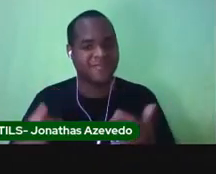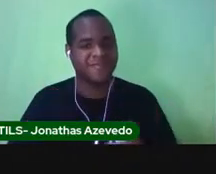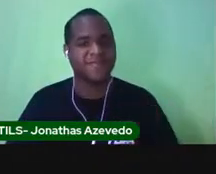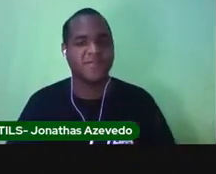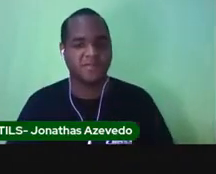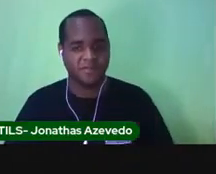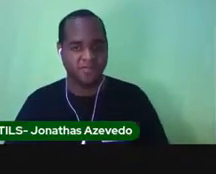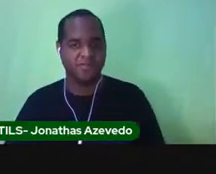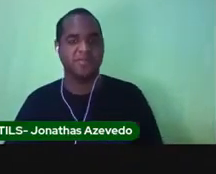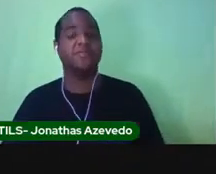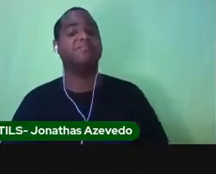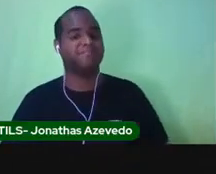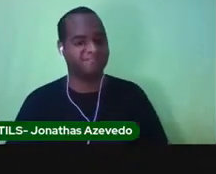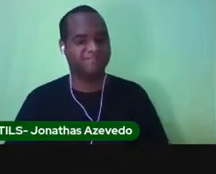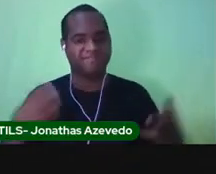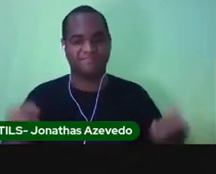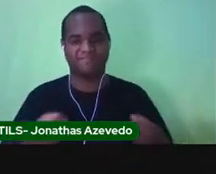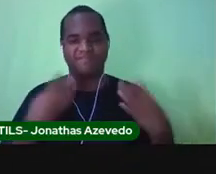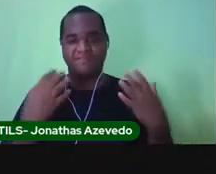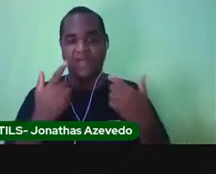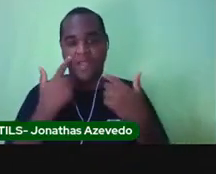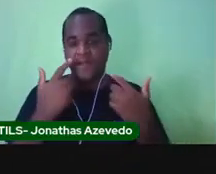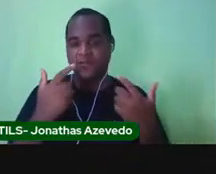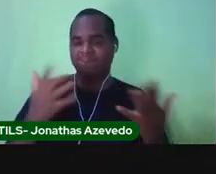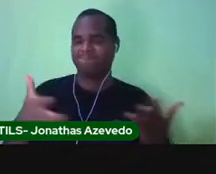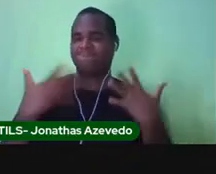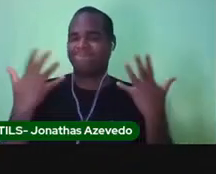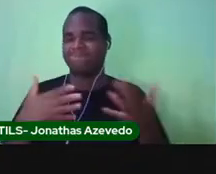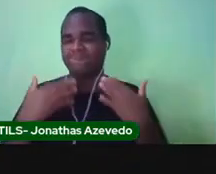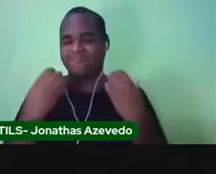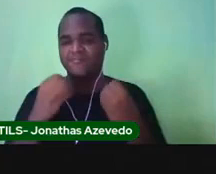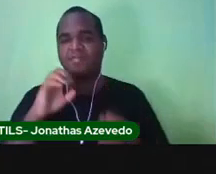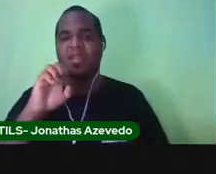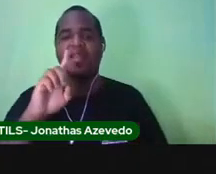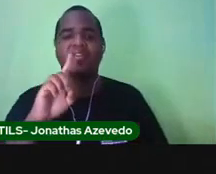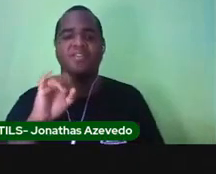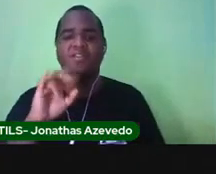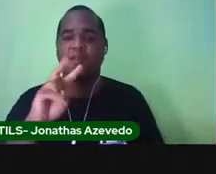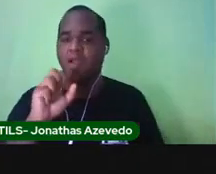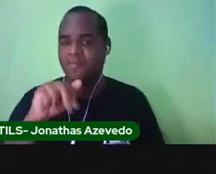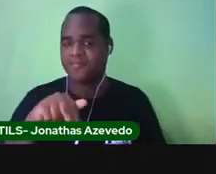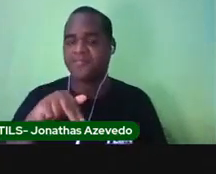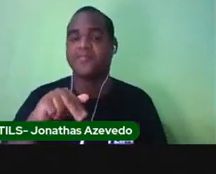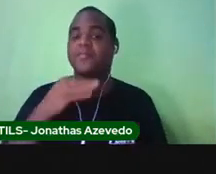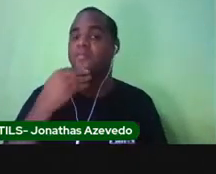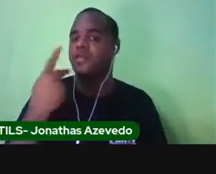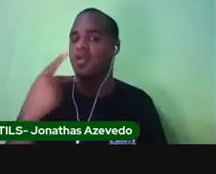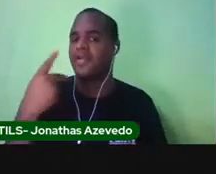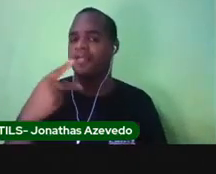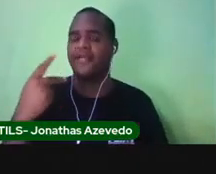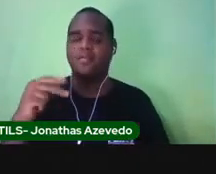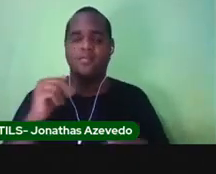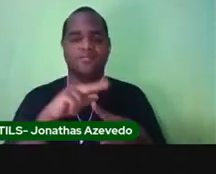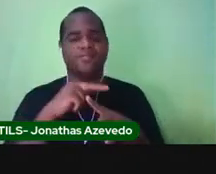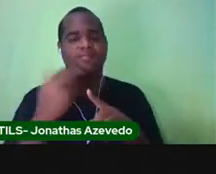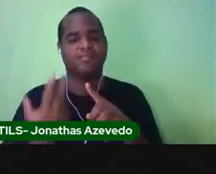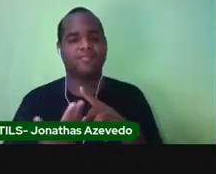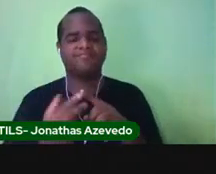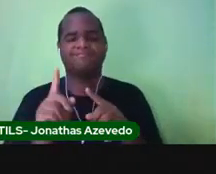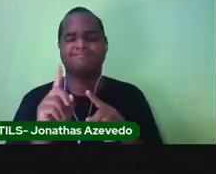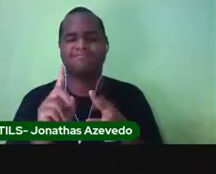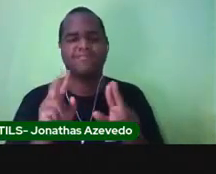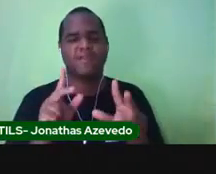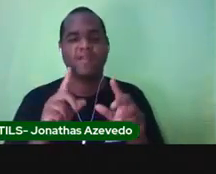de motivação para o senhor Edivan. Olha só. Em cada queda há uma